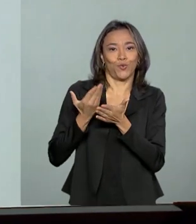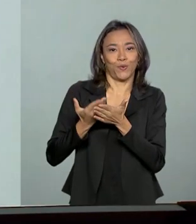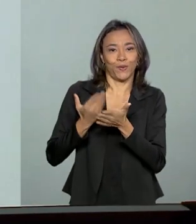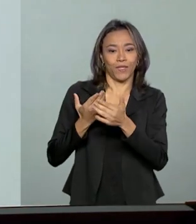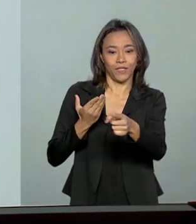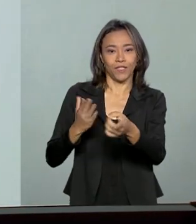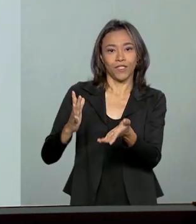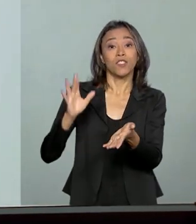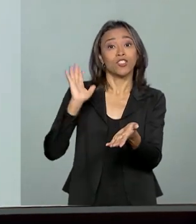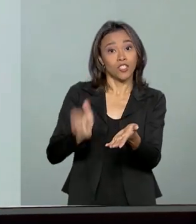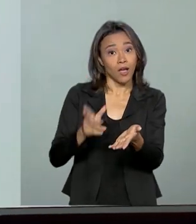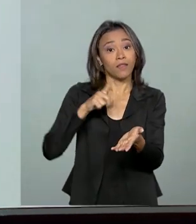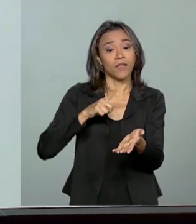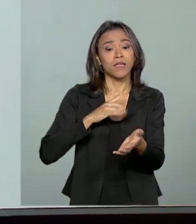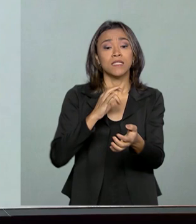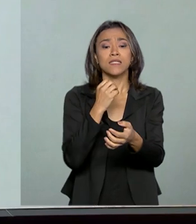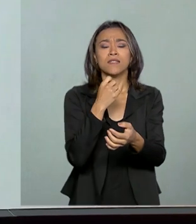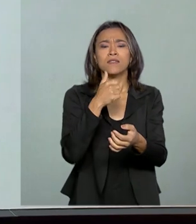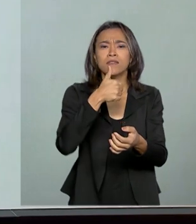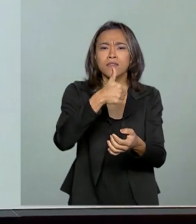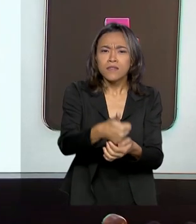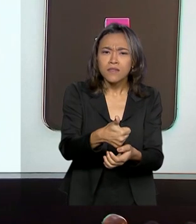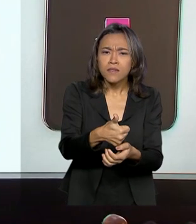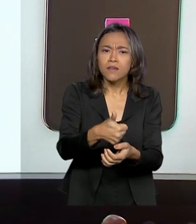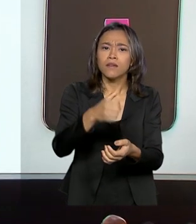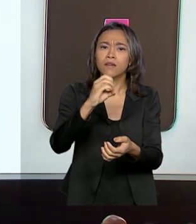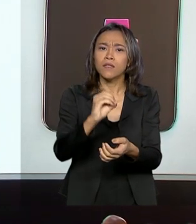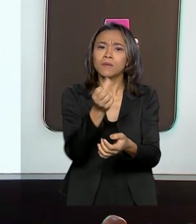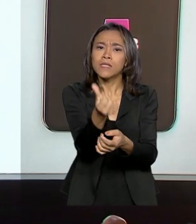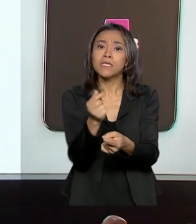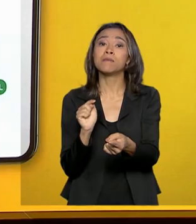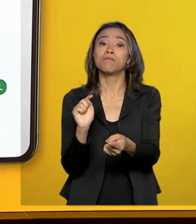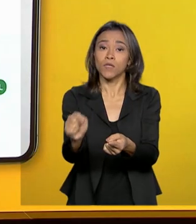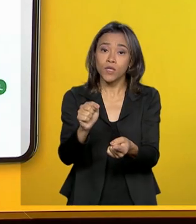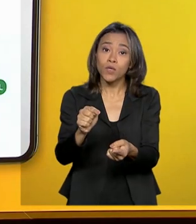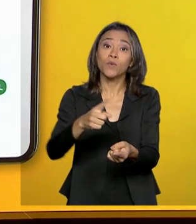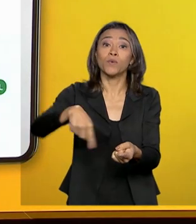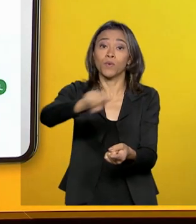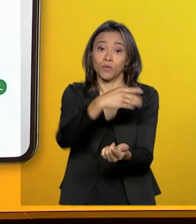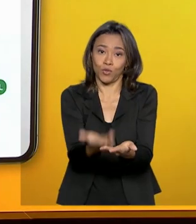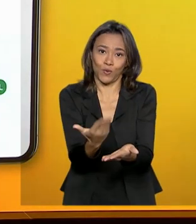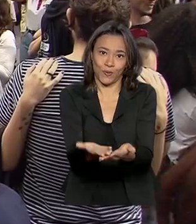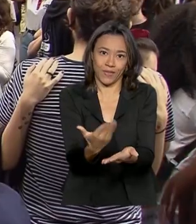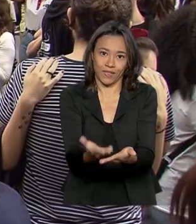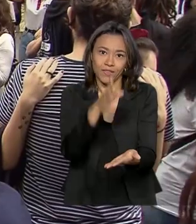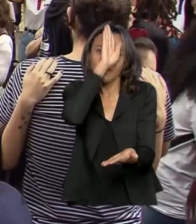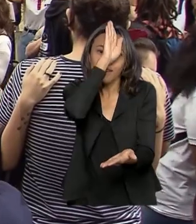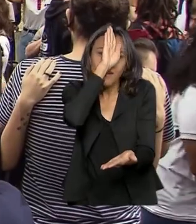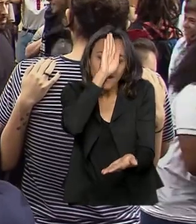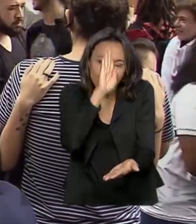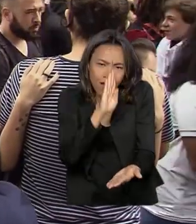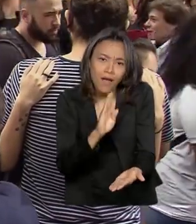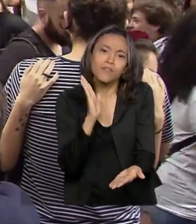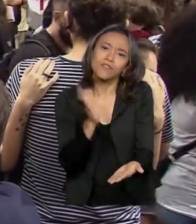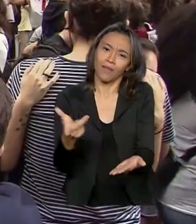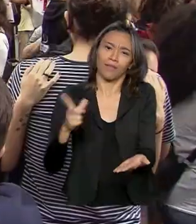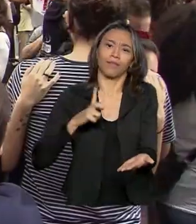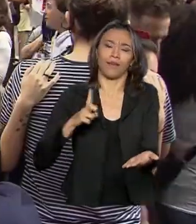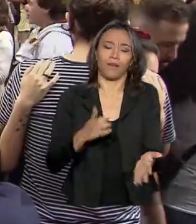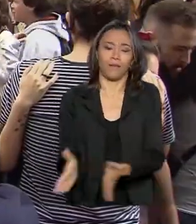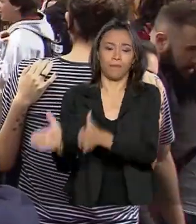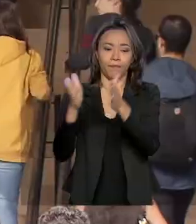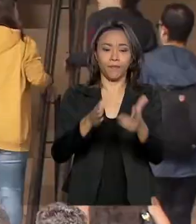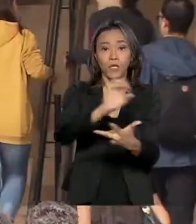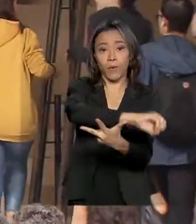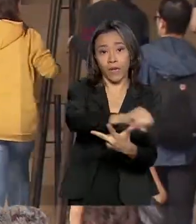já está nas mãos de 106 mil estudantes em todo o país e de graça. E o Enem, com 5